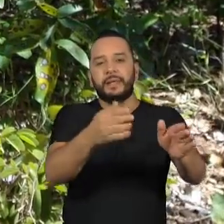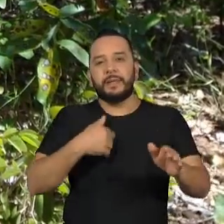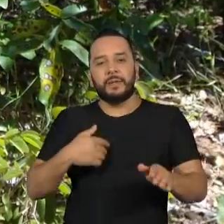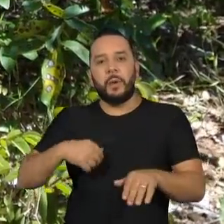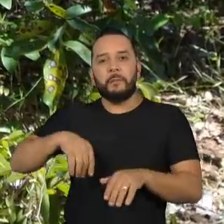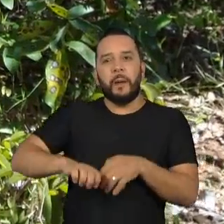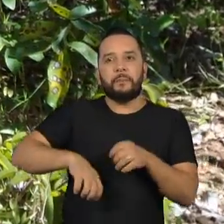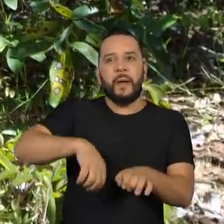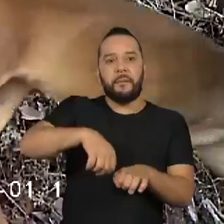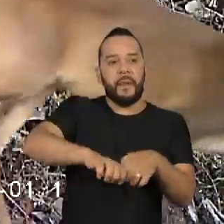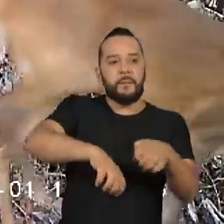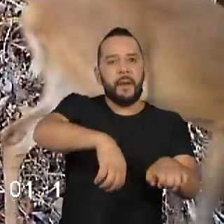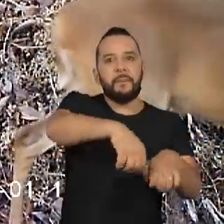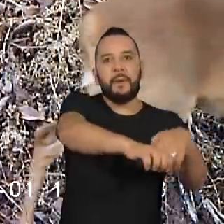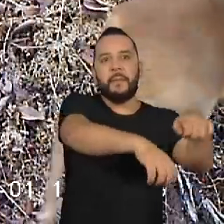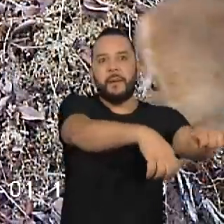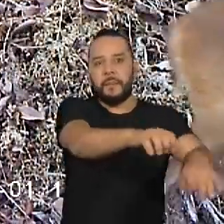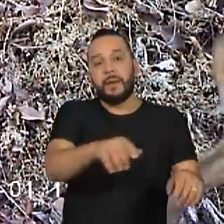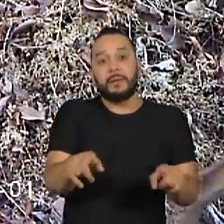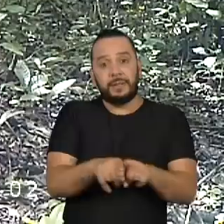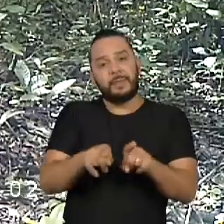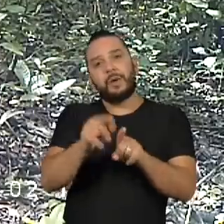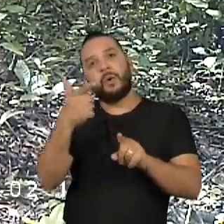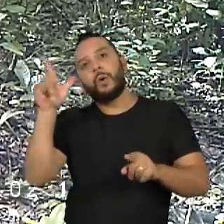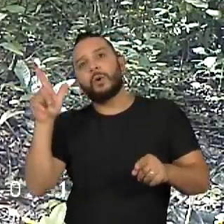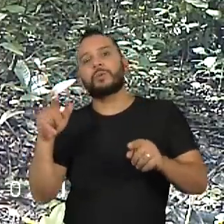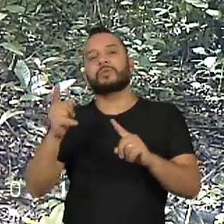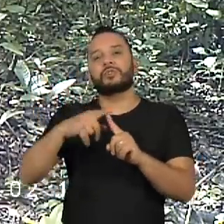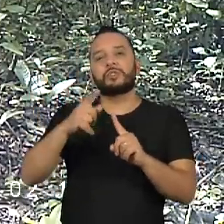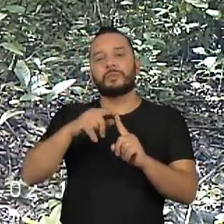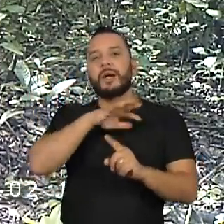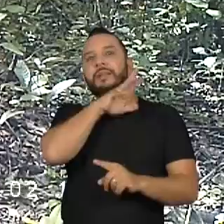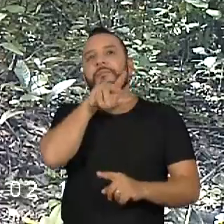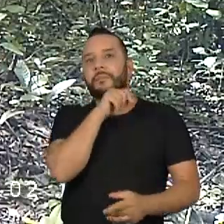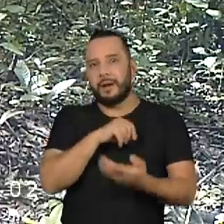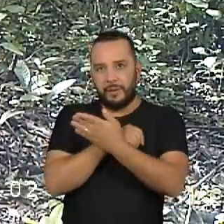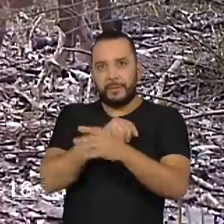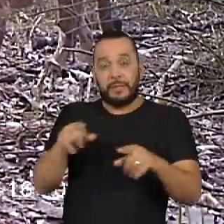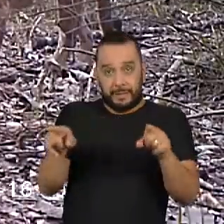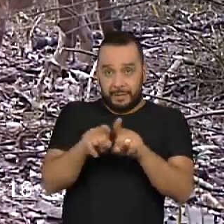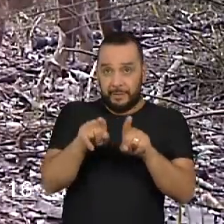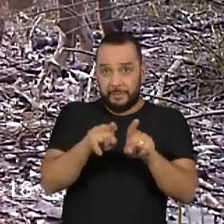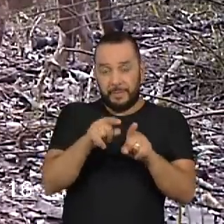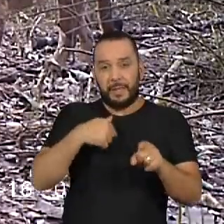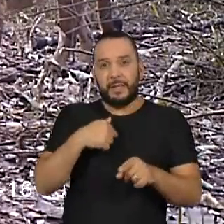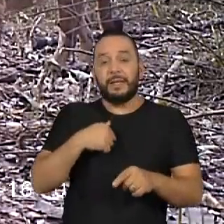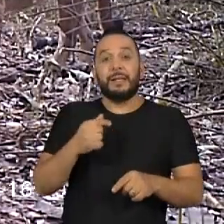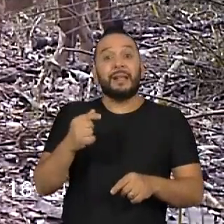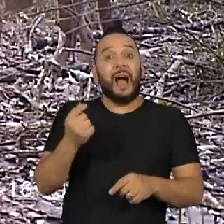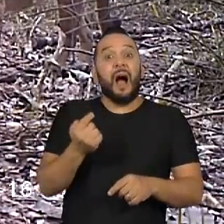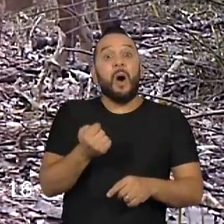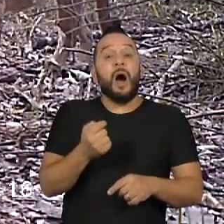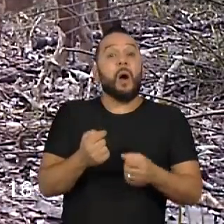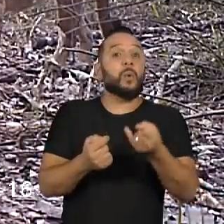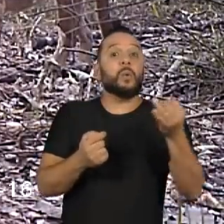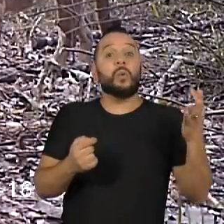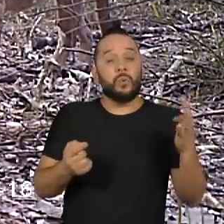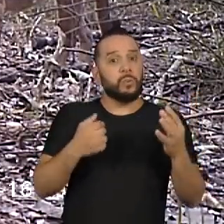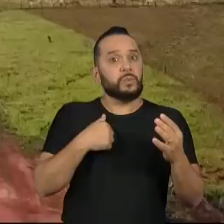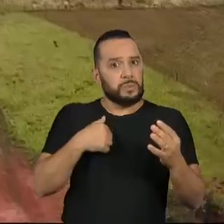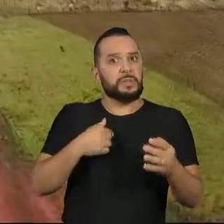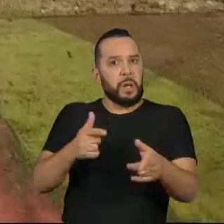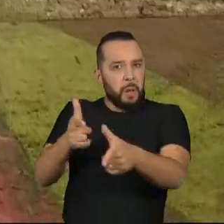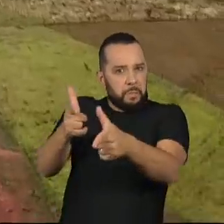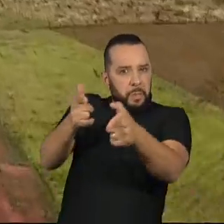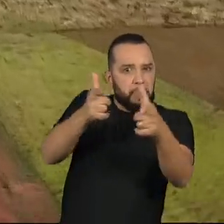pesquisadores descobriram também o vai e vem de outros bichos, e até o que ameaça a espécie, a caça ilegal,